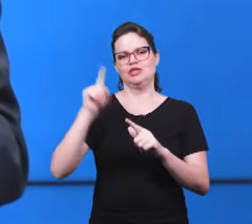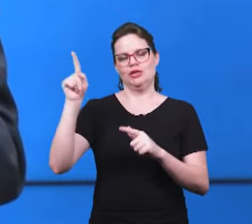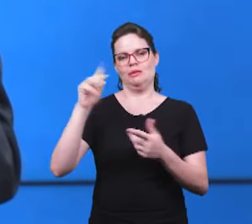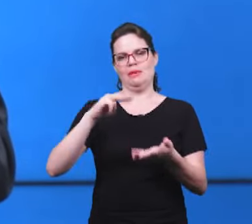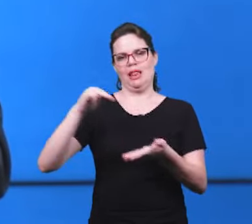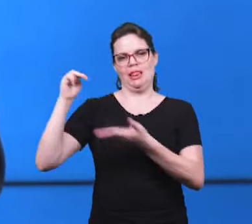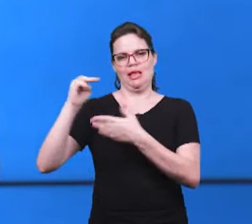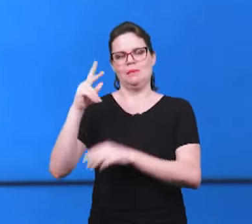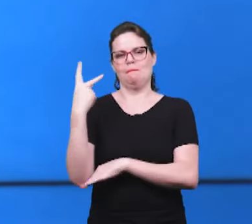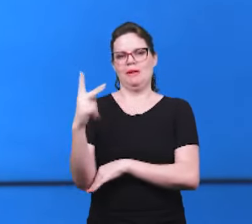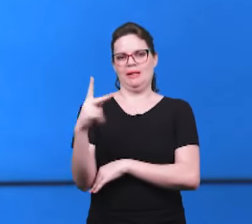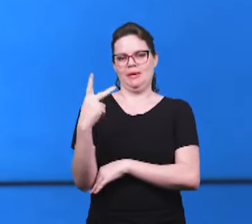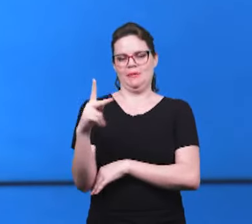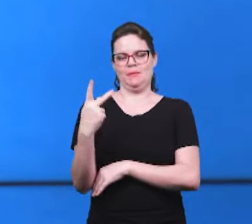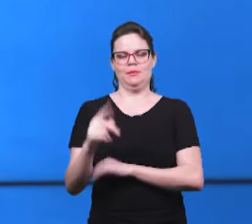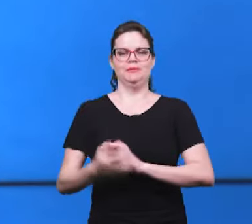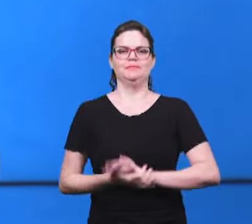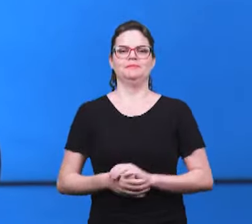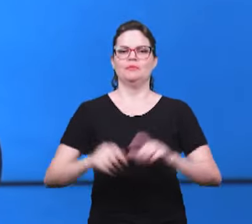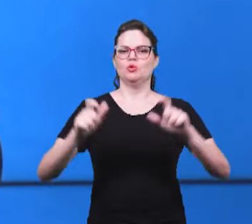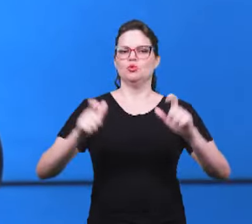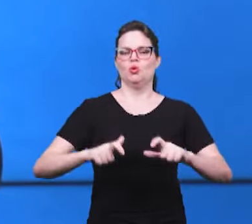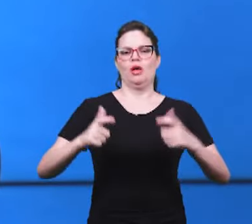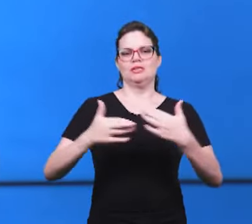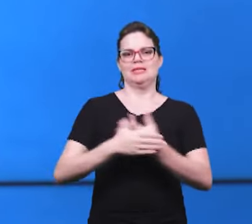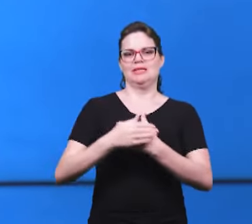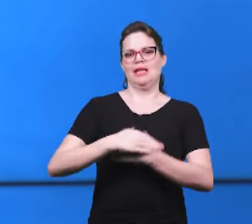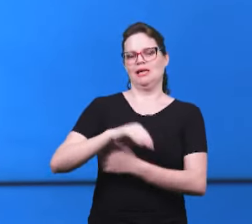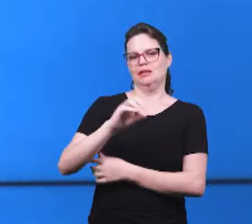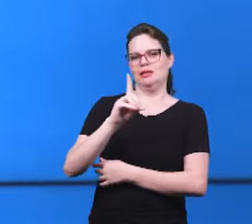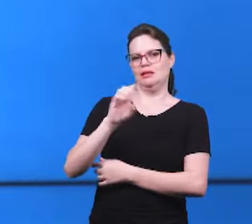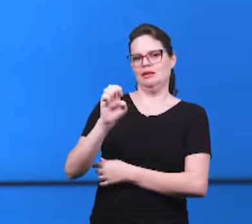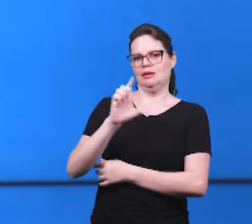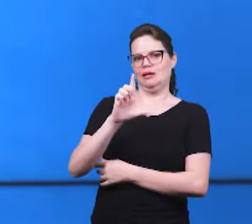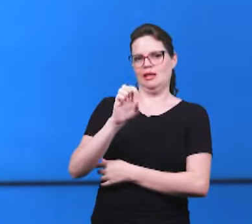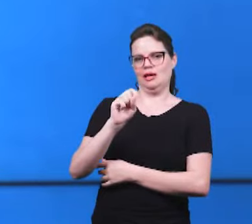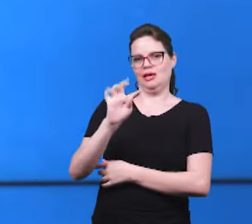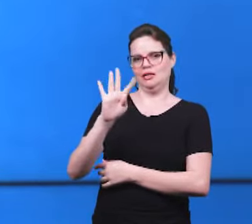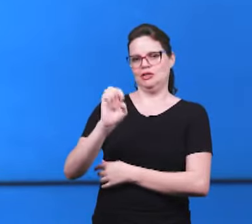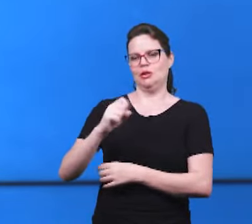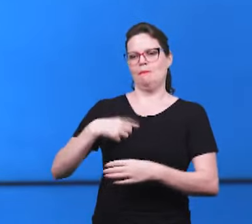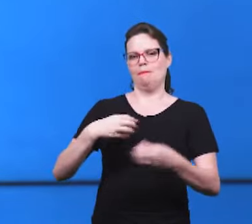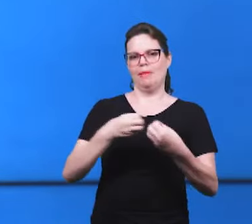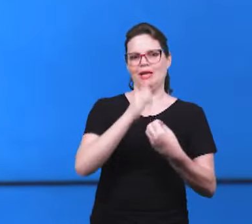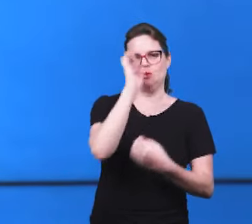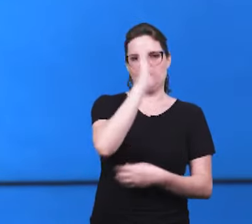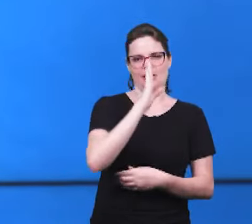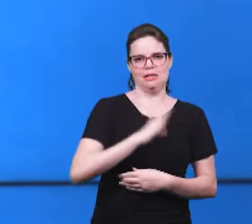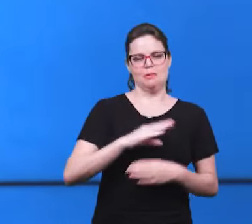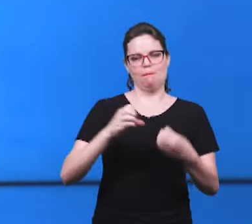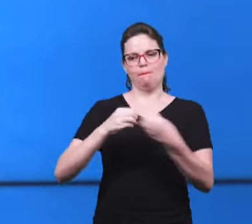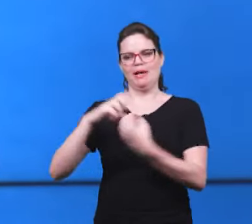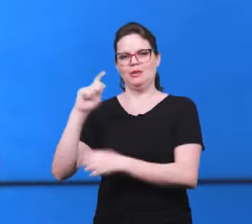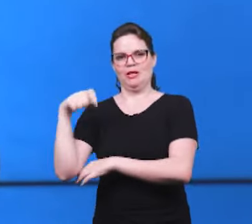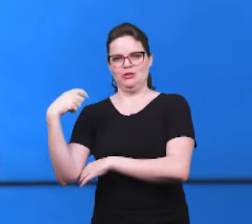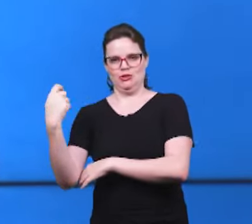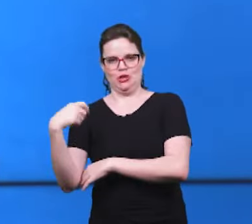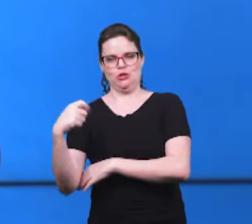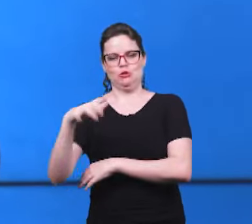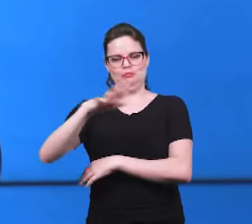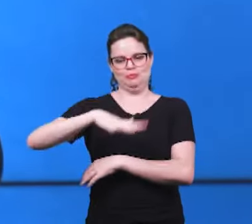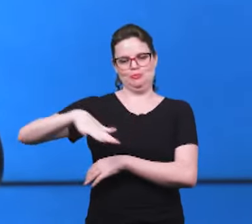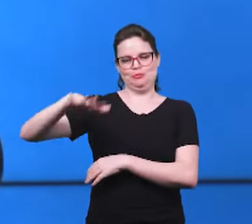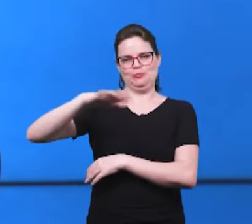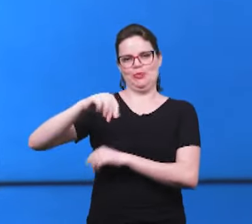senhoras, ali da cidade de leste, ali na fronteira, ali com o Brasil e com a Argentina, aquela